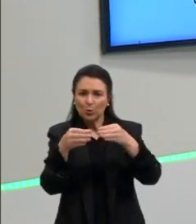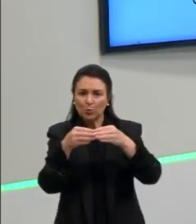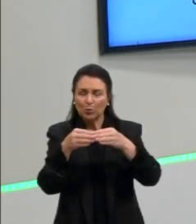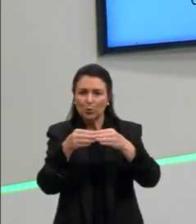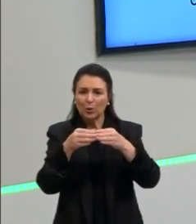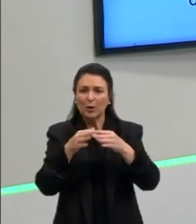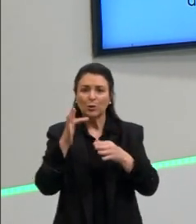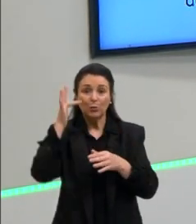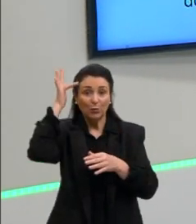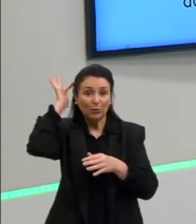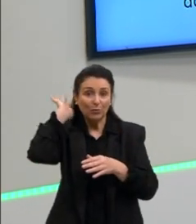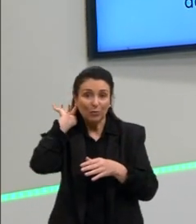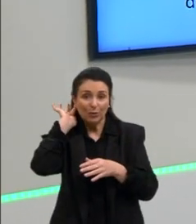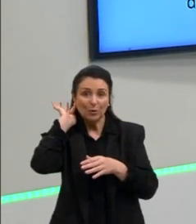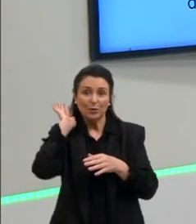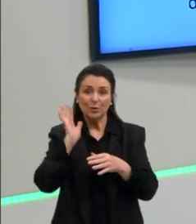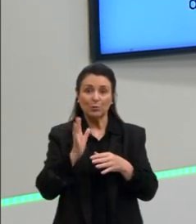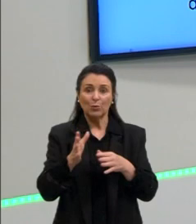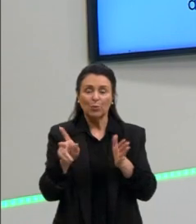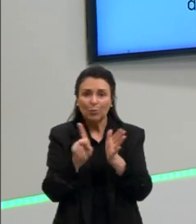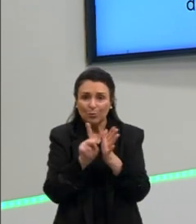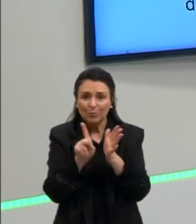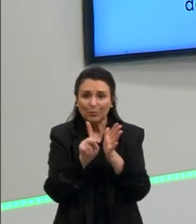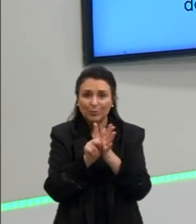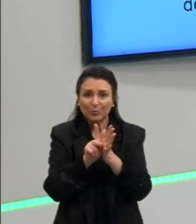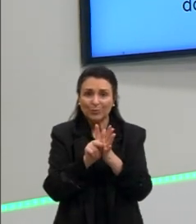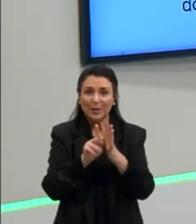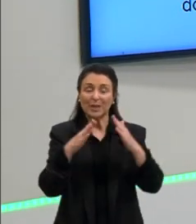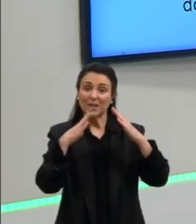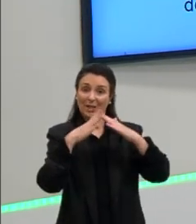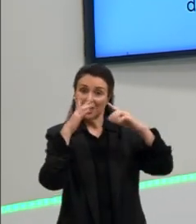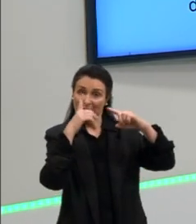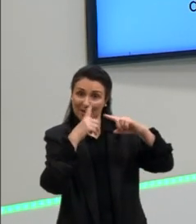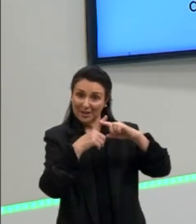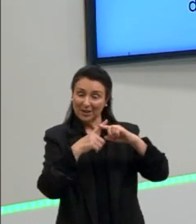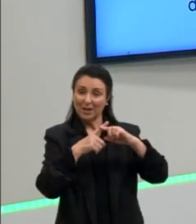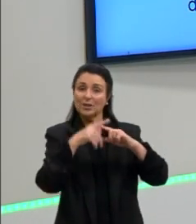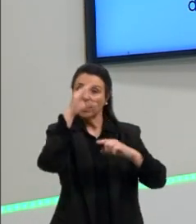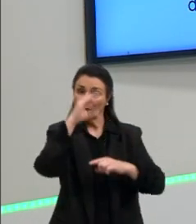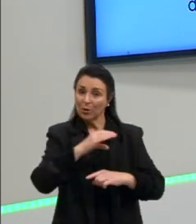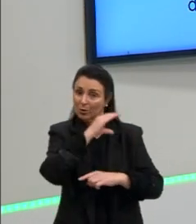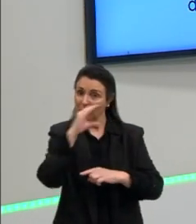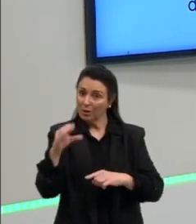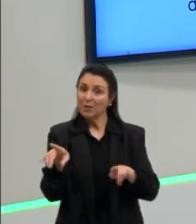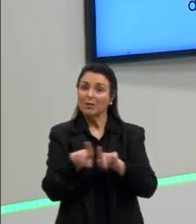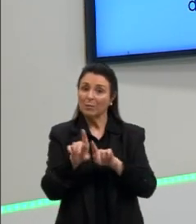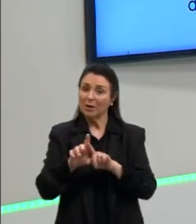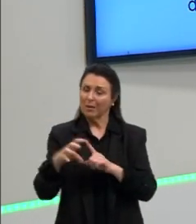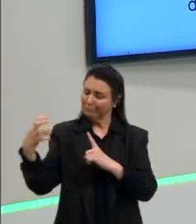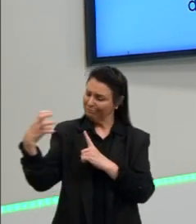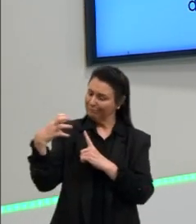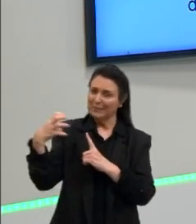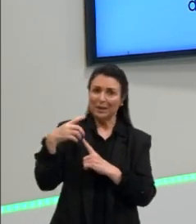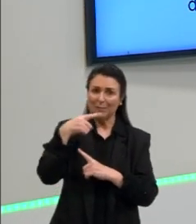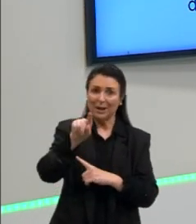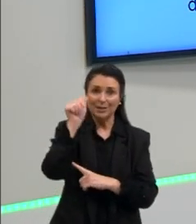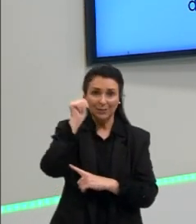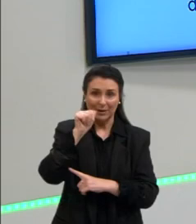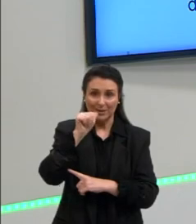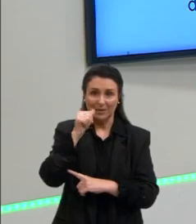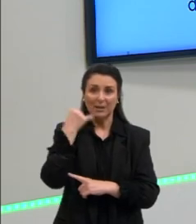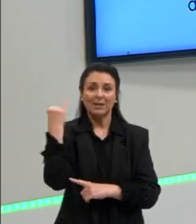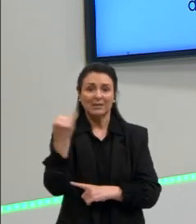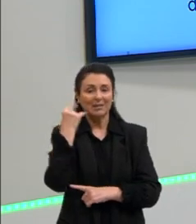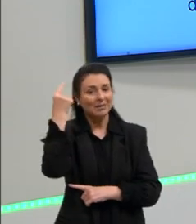aquilo que a igreja tentava impor para elas. Então, também é um documento importante para a gente repensar essa Idade Média,